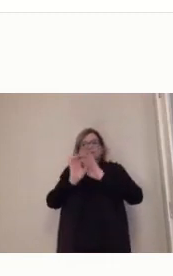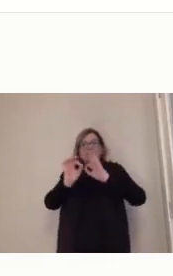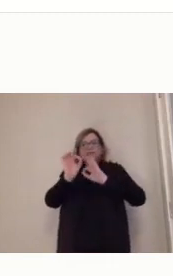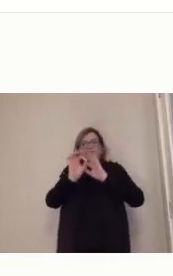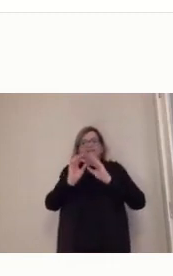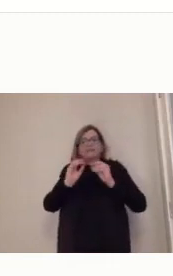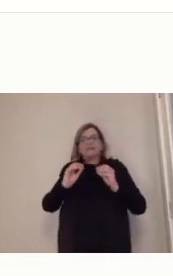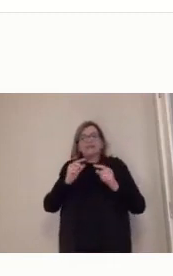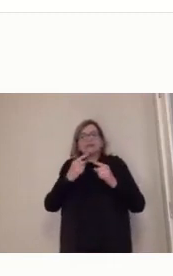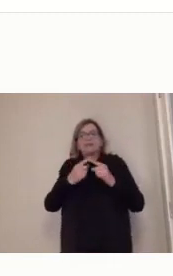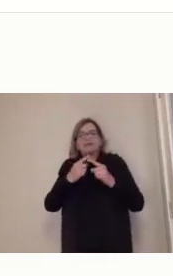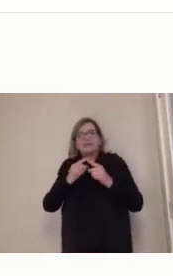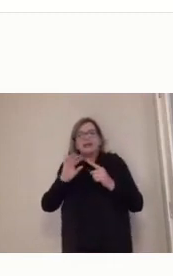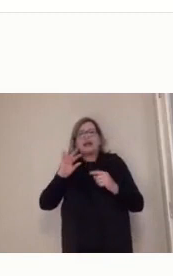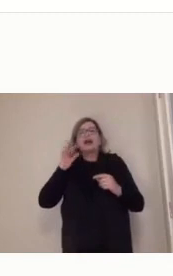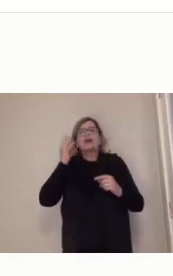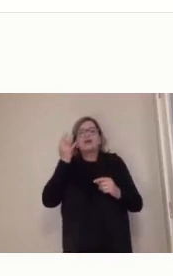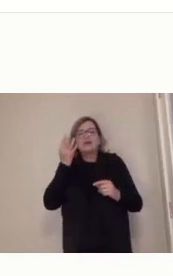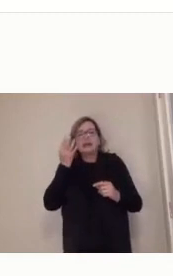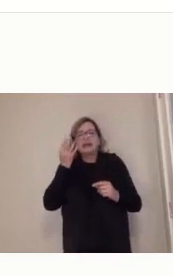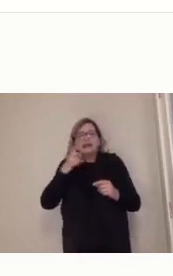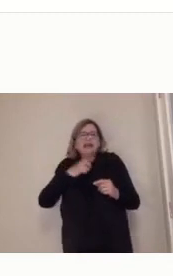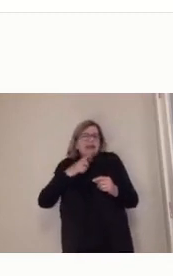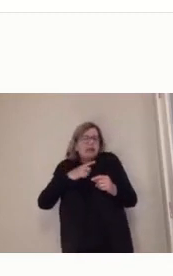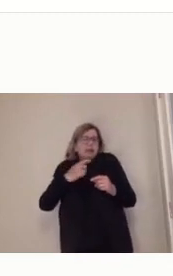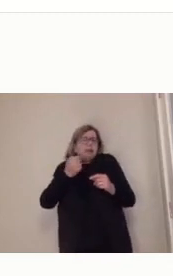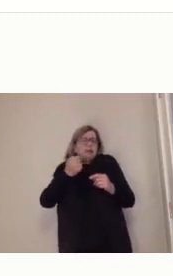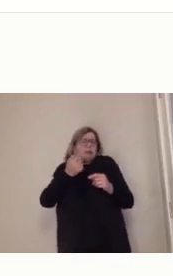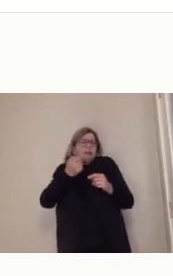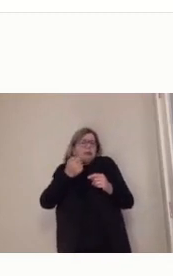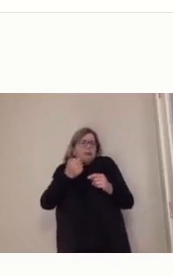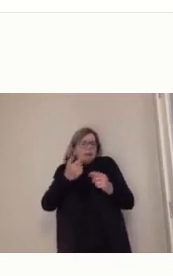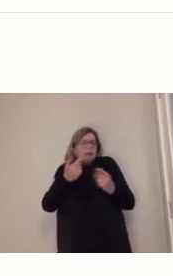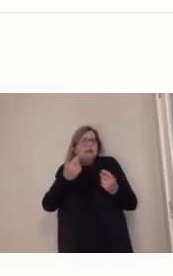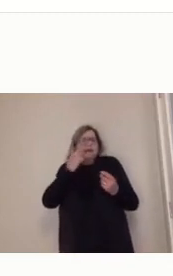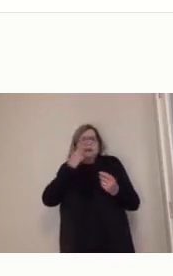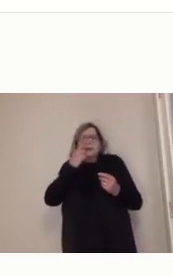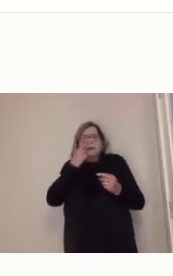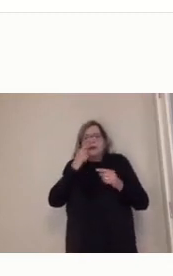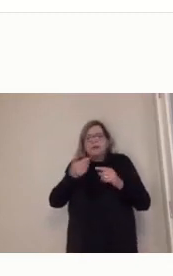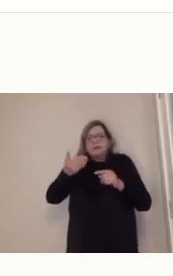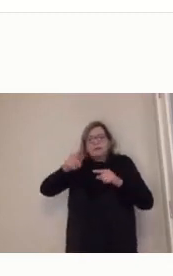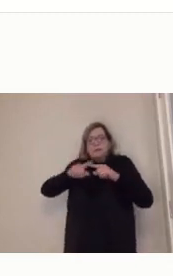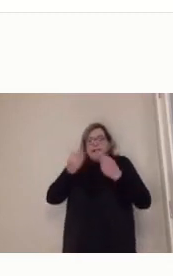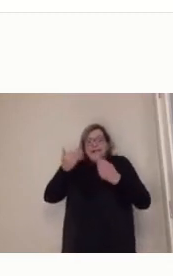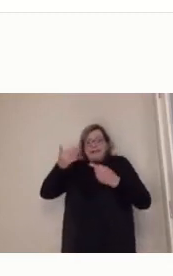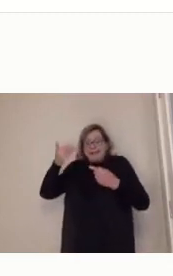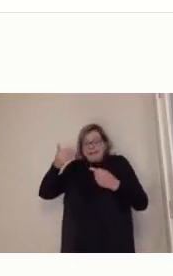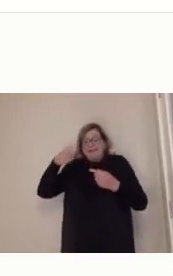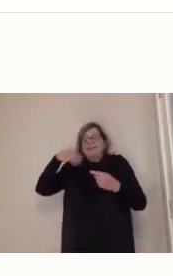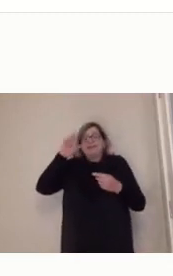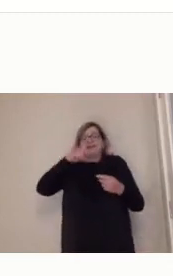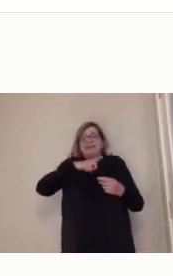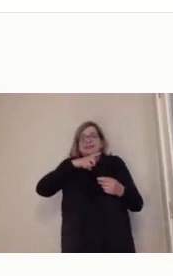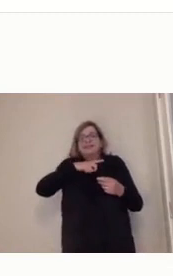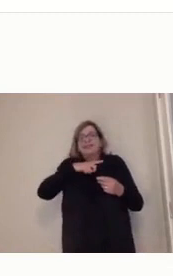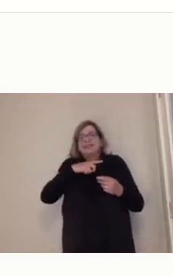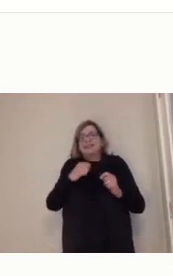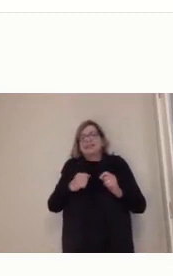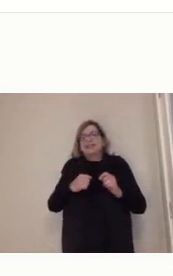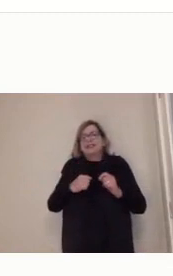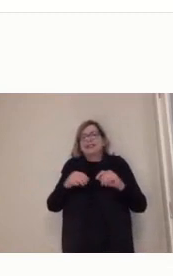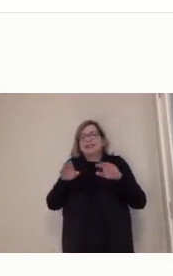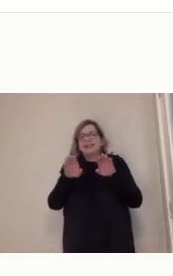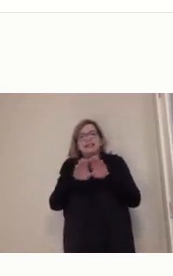tinha videoconferência nos dois sentidos, né? Fibra ótica, entre pequenos grupos de alunos ou individual. Então, muitas